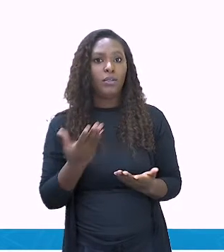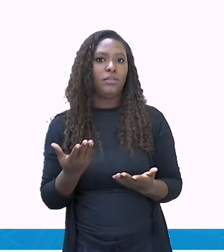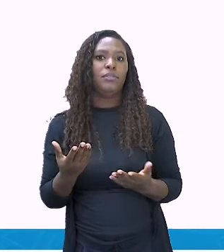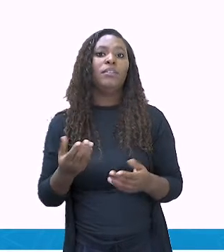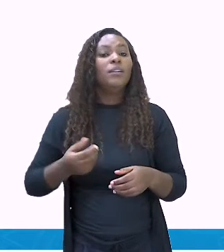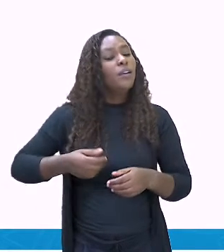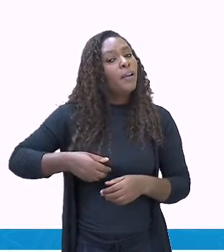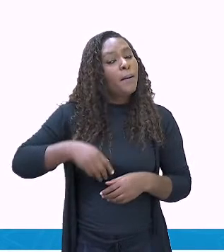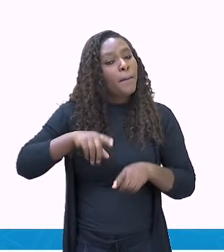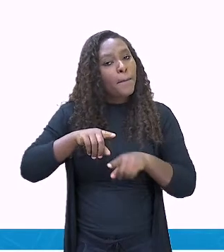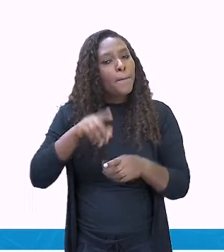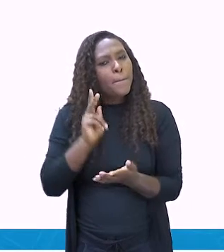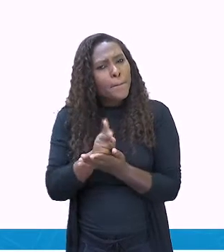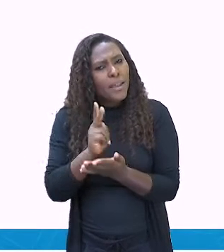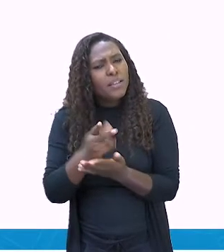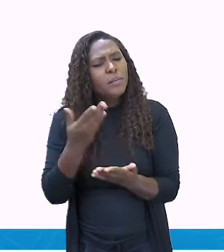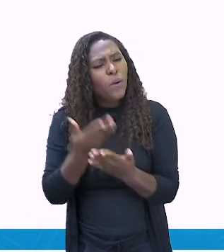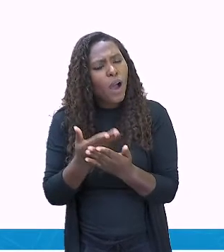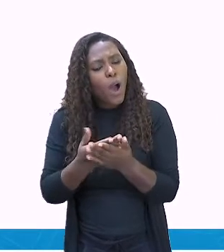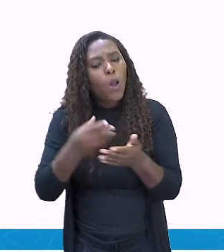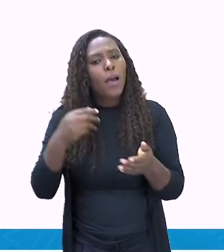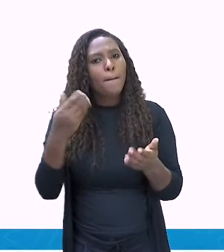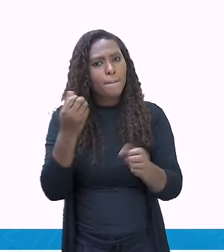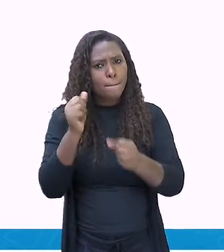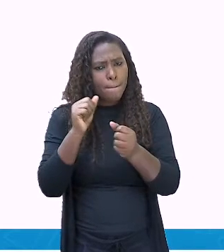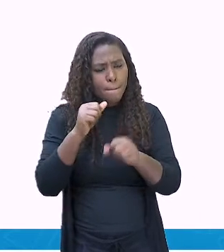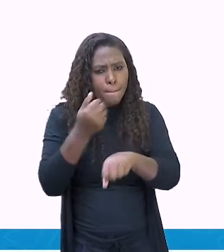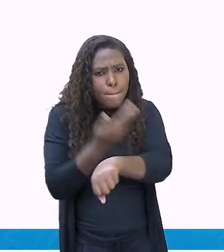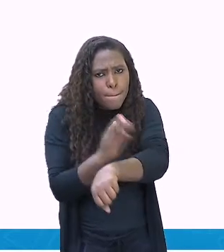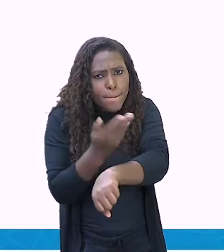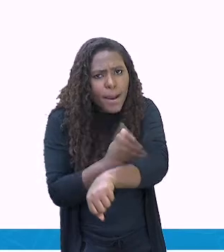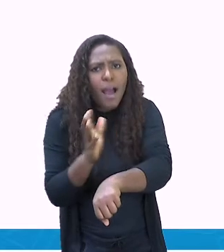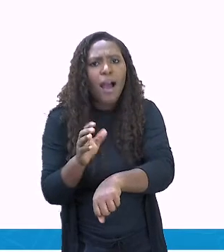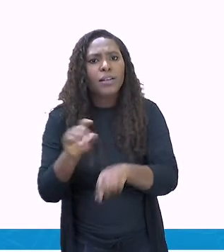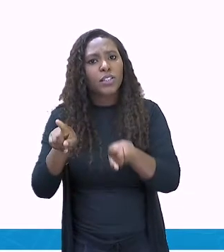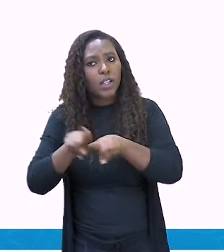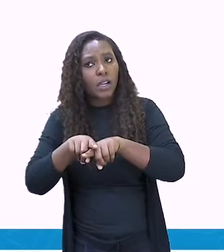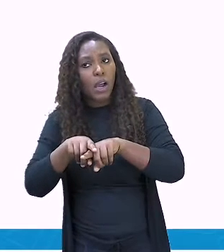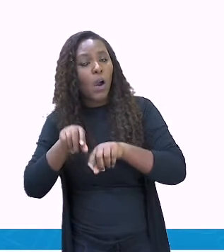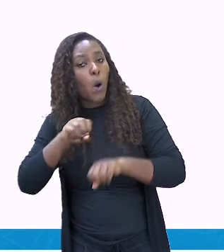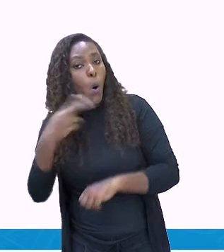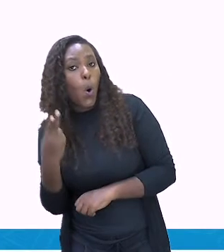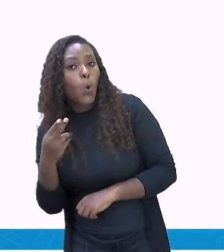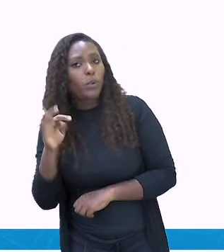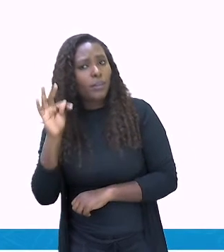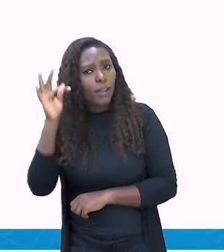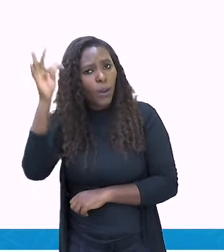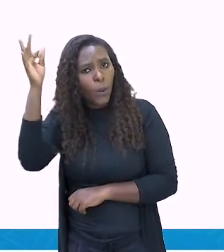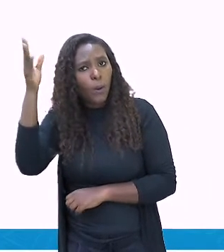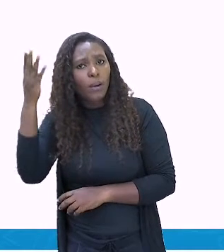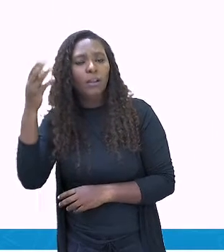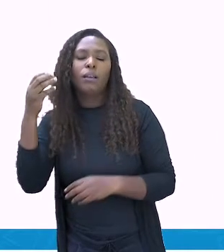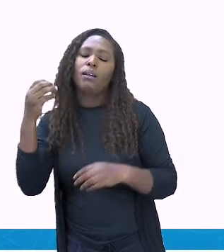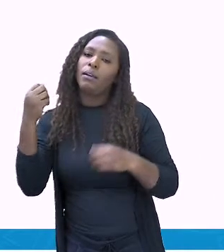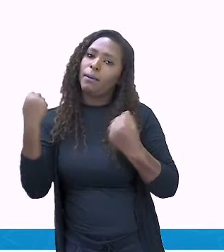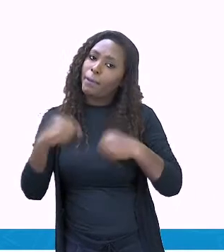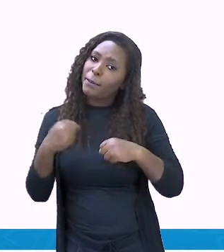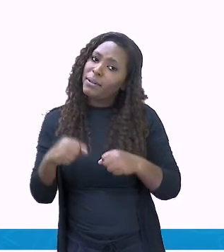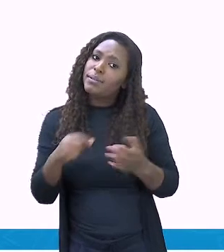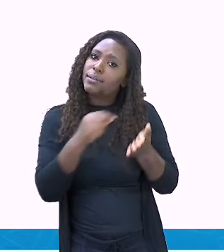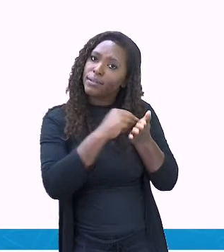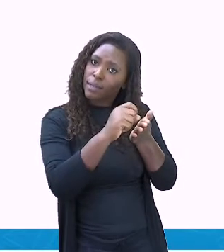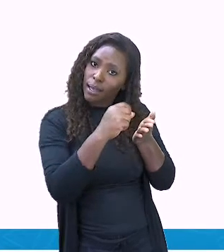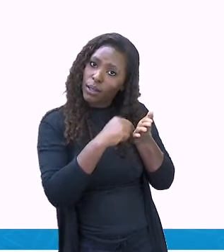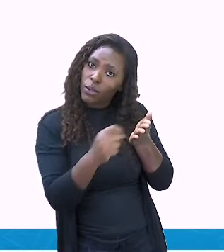prática ou teórica, todas as dúvidas devem ser anotadas para a gente tirá-las lá no final, ou melhor,